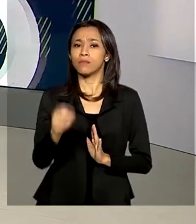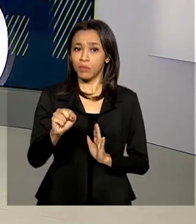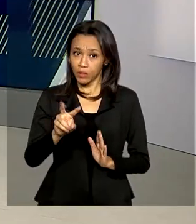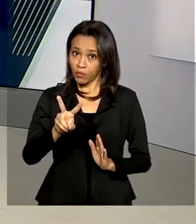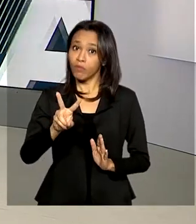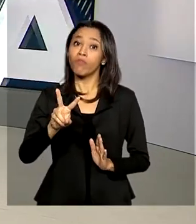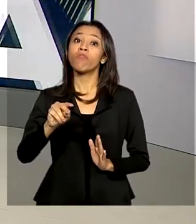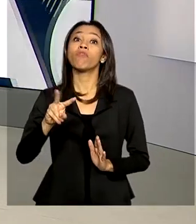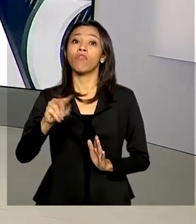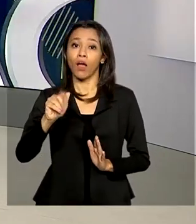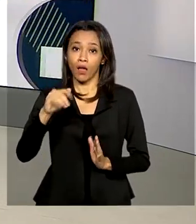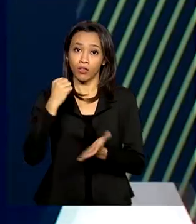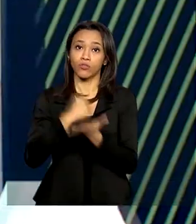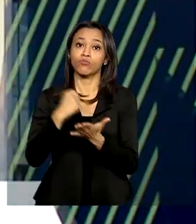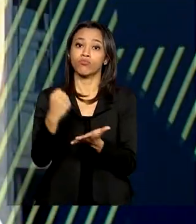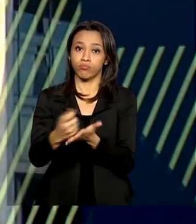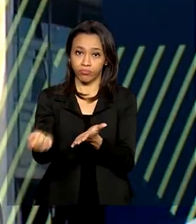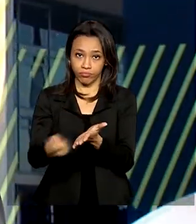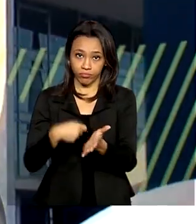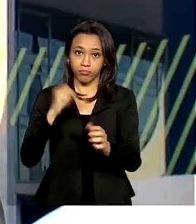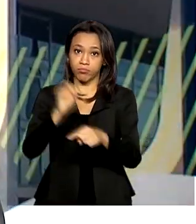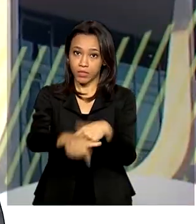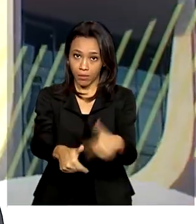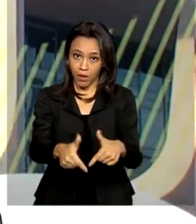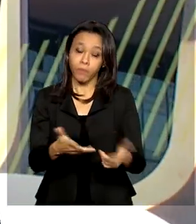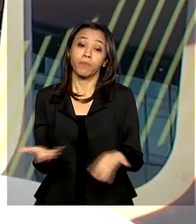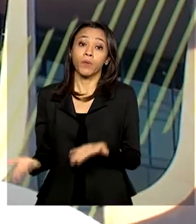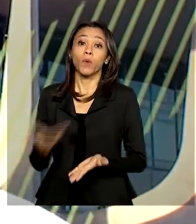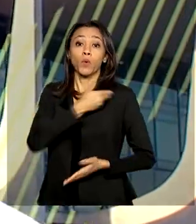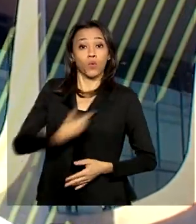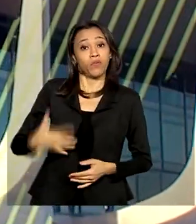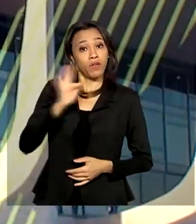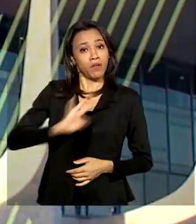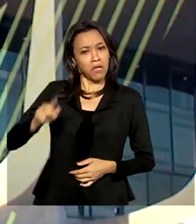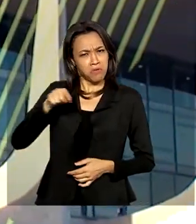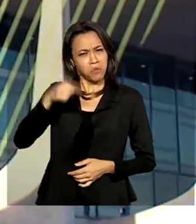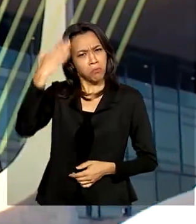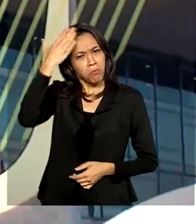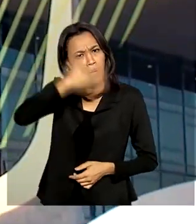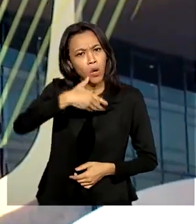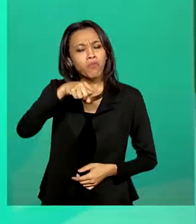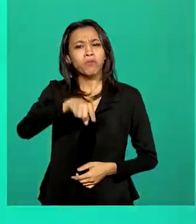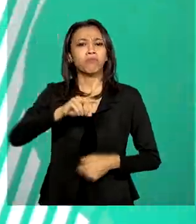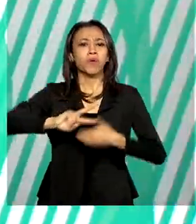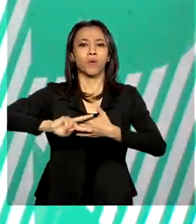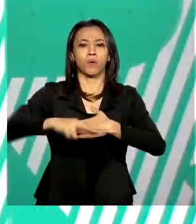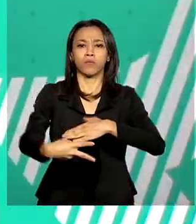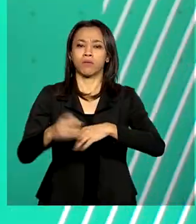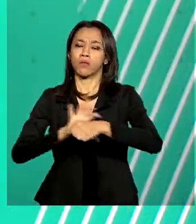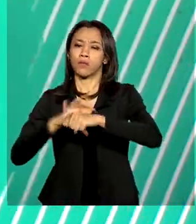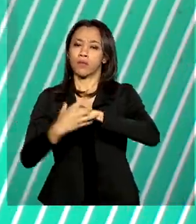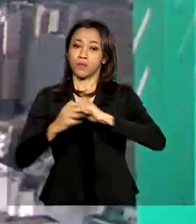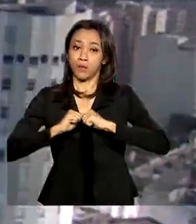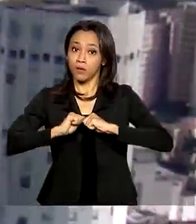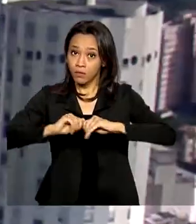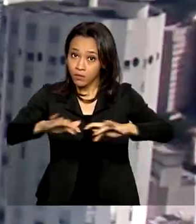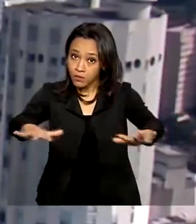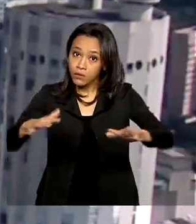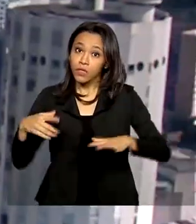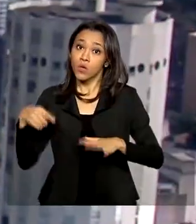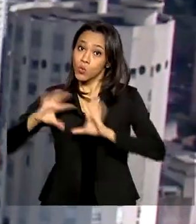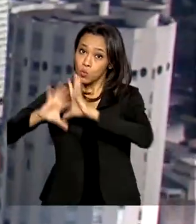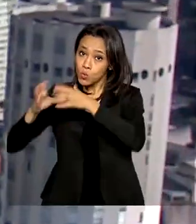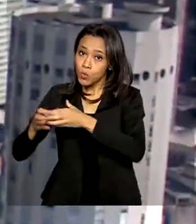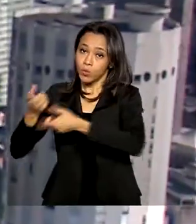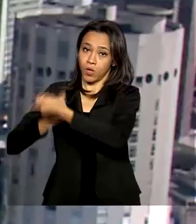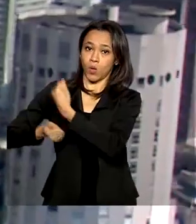formais de emprego. Para o Governo Federal, os dados refletem o impacto da pandemia do novo coronavírus. Segundo a equipe